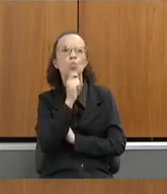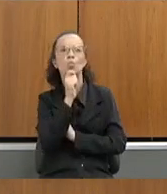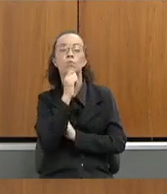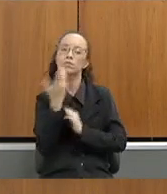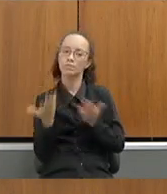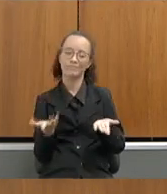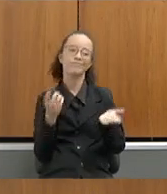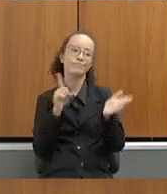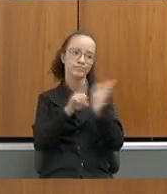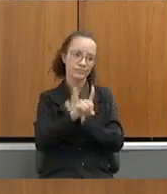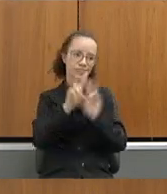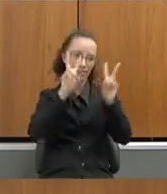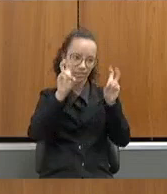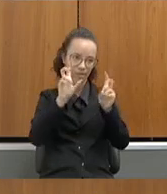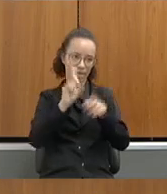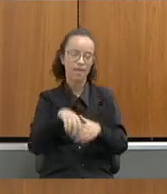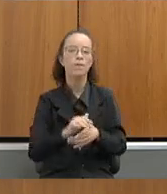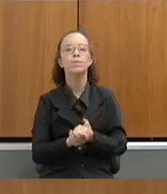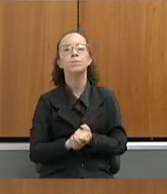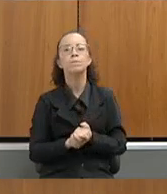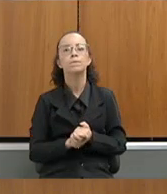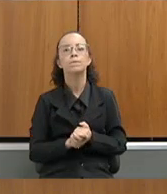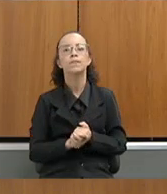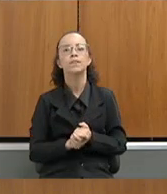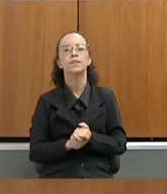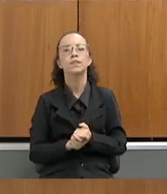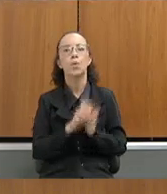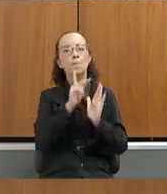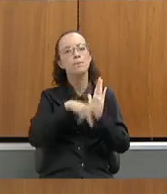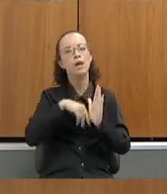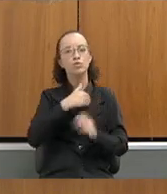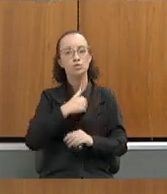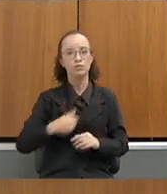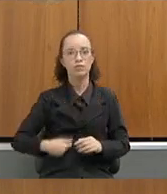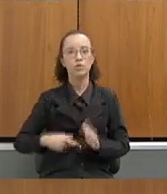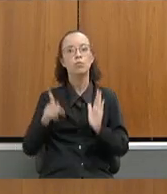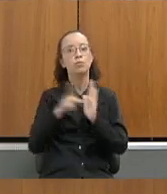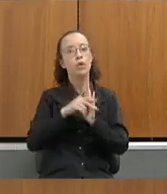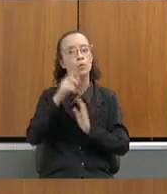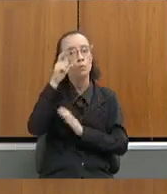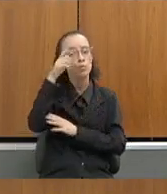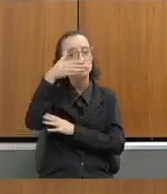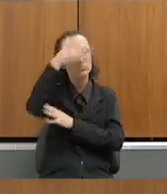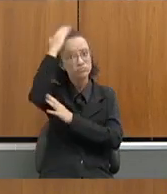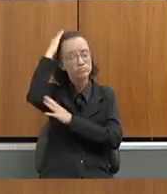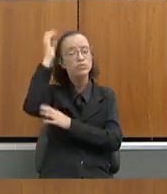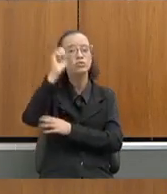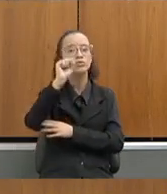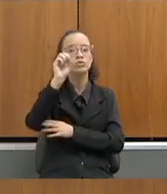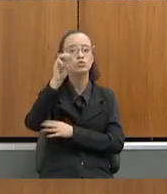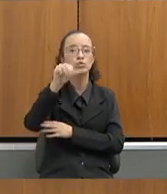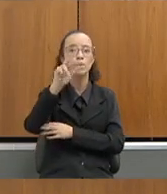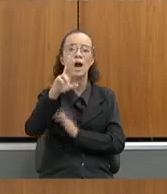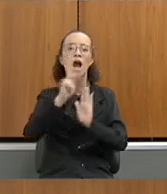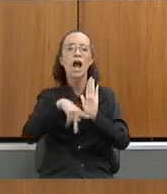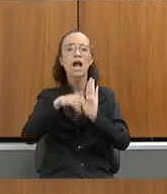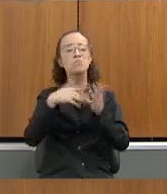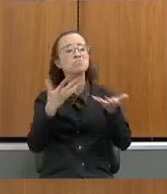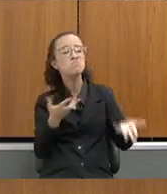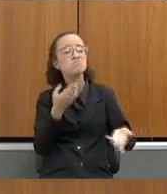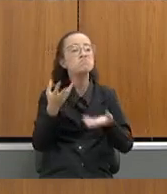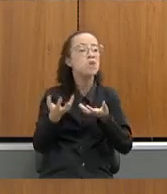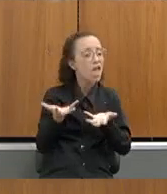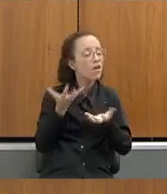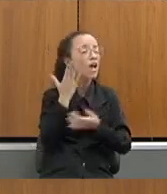SOMAR. O plano de governo do Zema prevê a ampliação do SOMAR. Então, eu quero saber qual é a previsão. 2023,